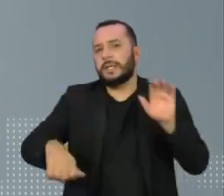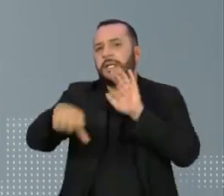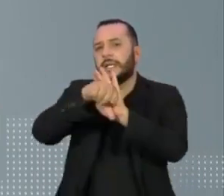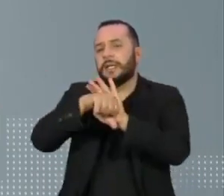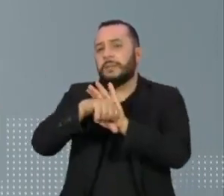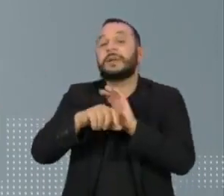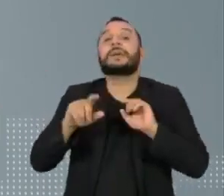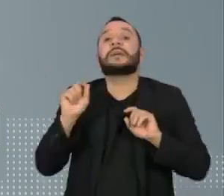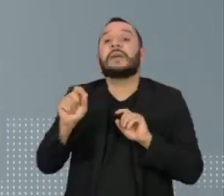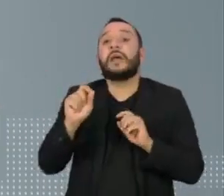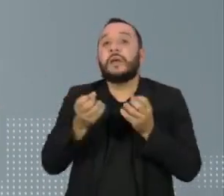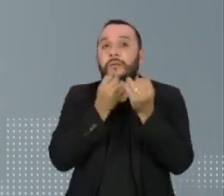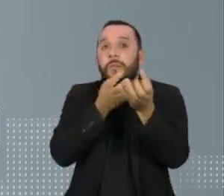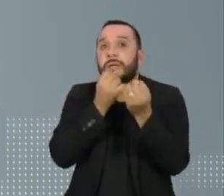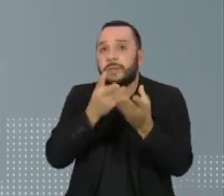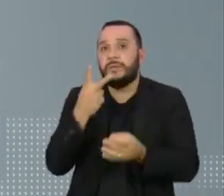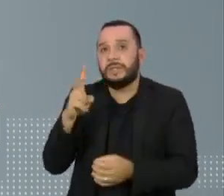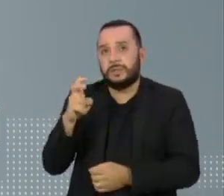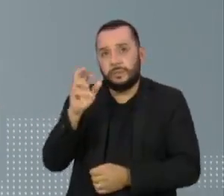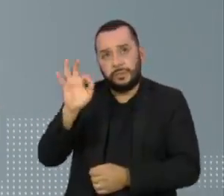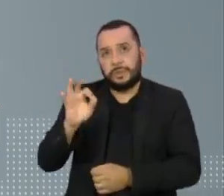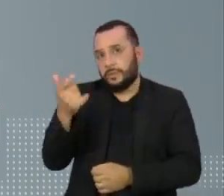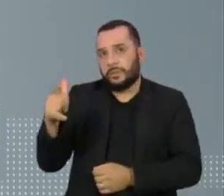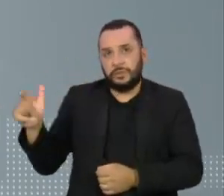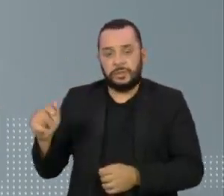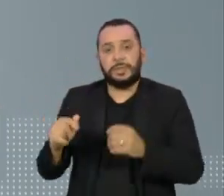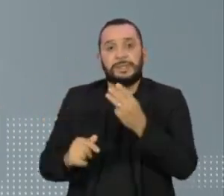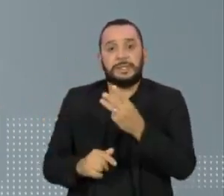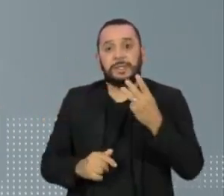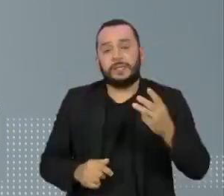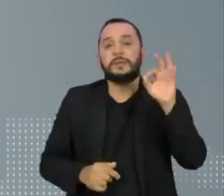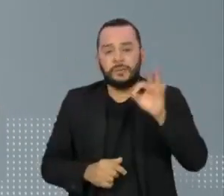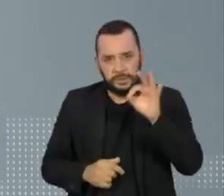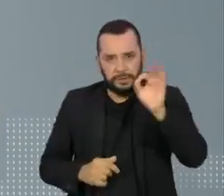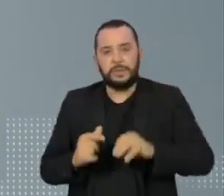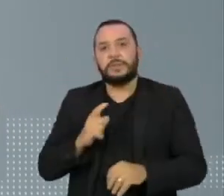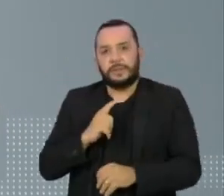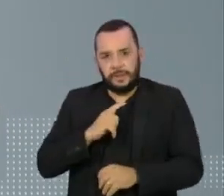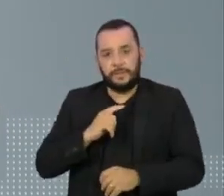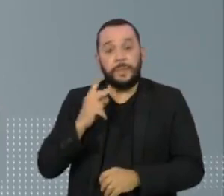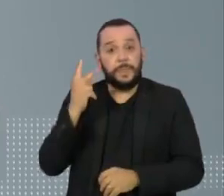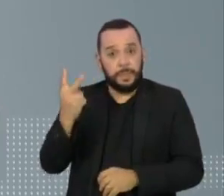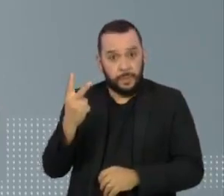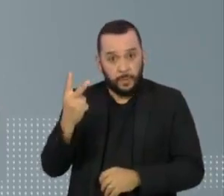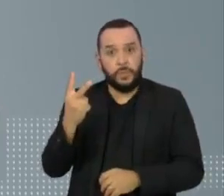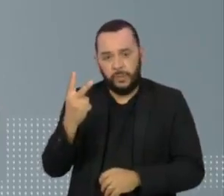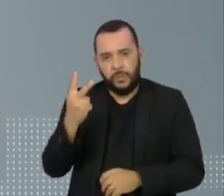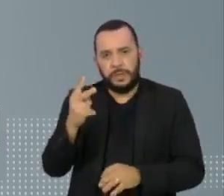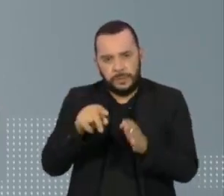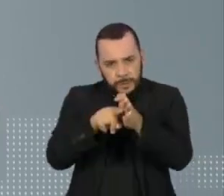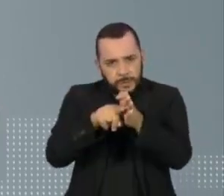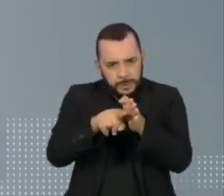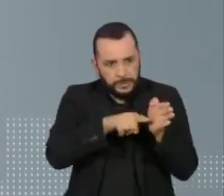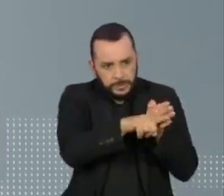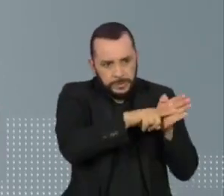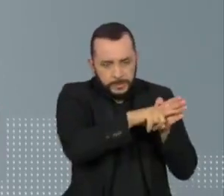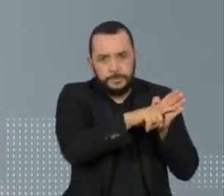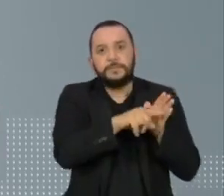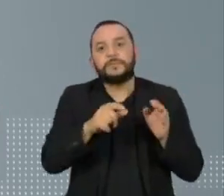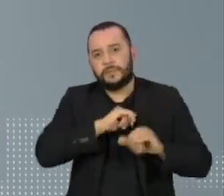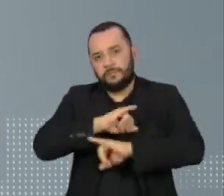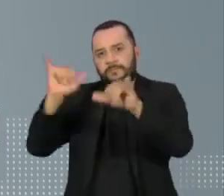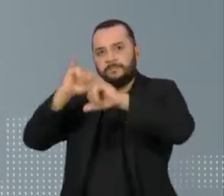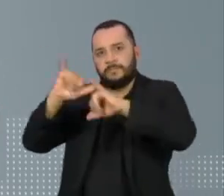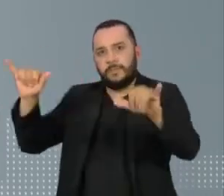fontes de informação. E só em um terço, mais de uma fonte foi consultada. Nas notícias analisadas, 74